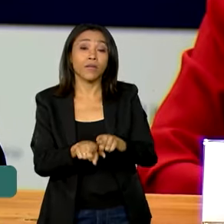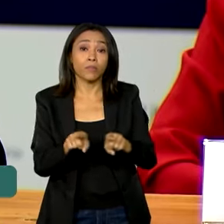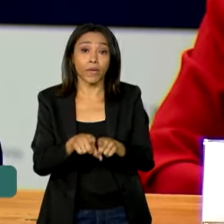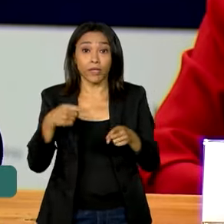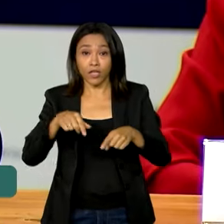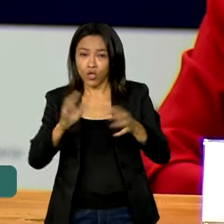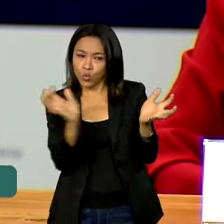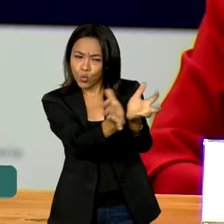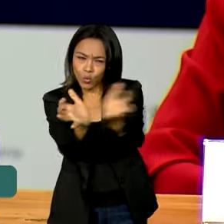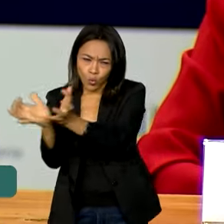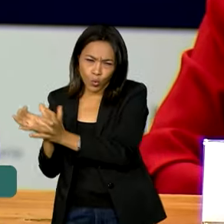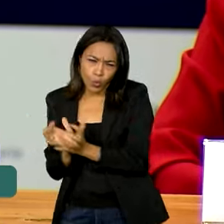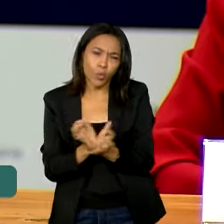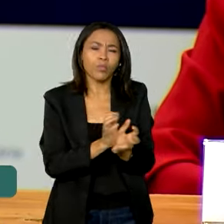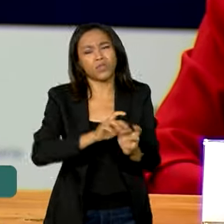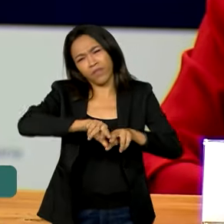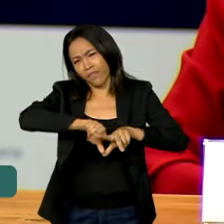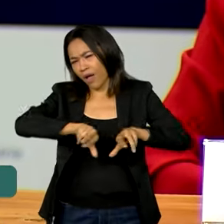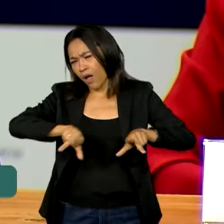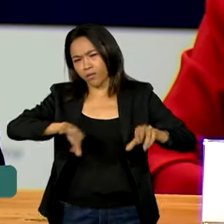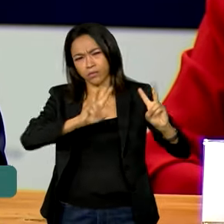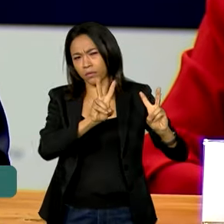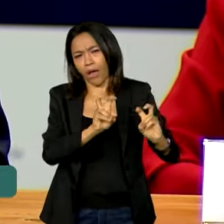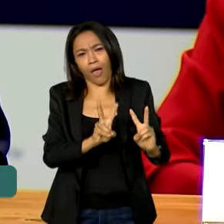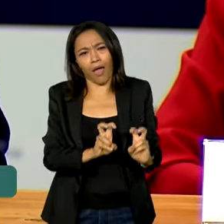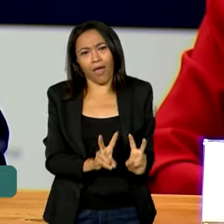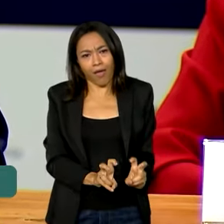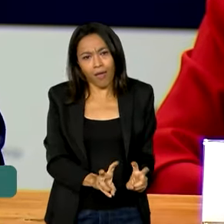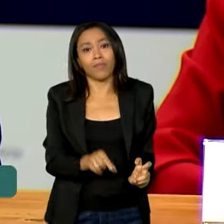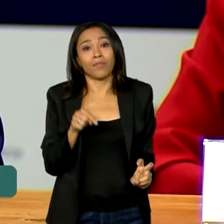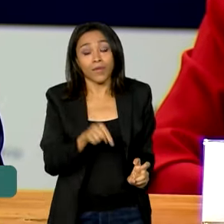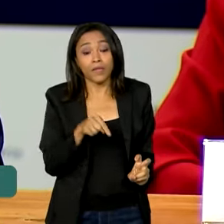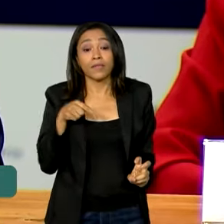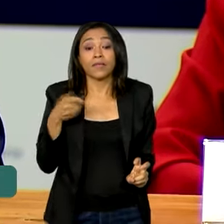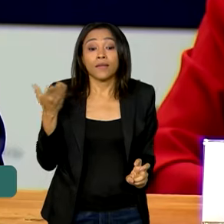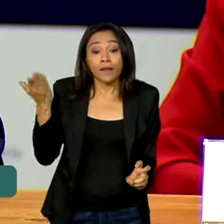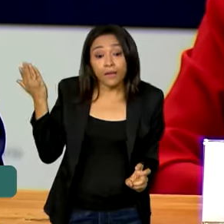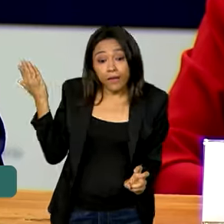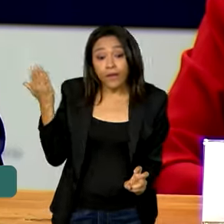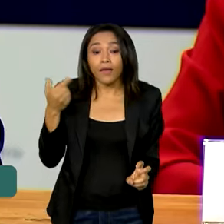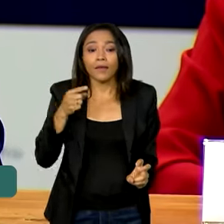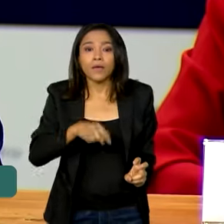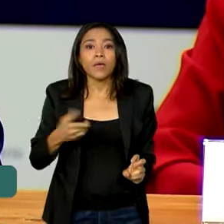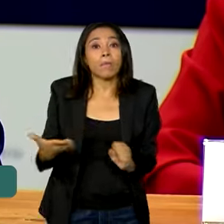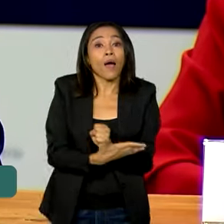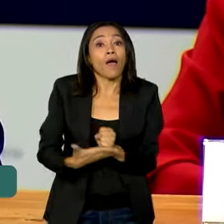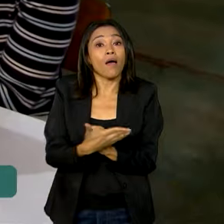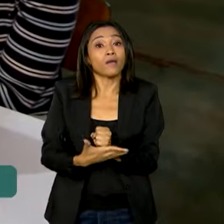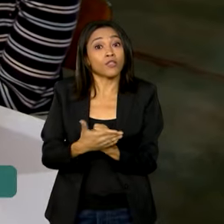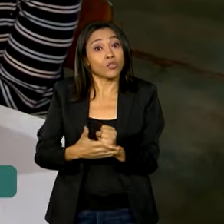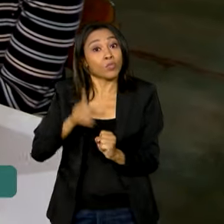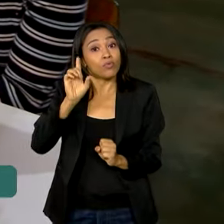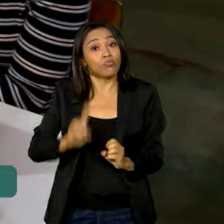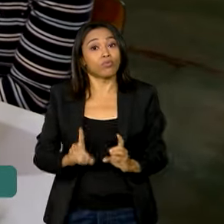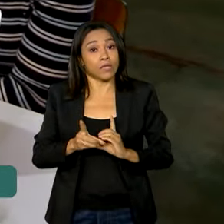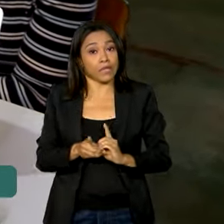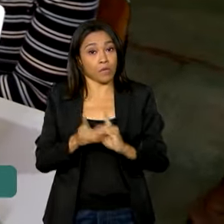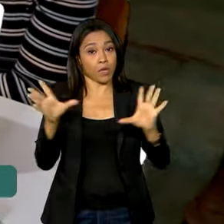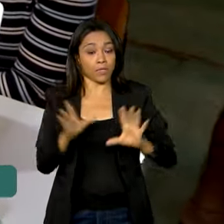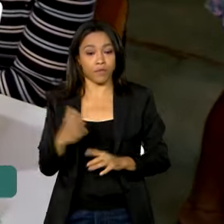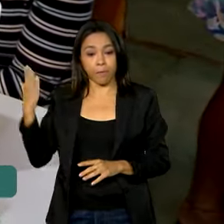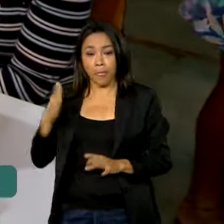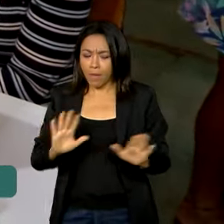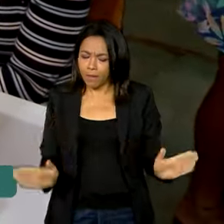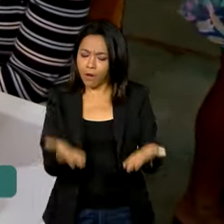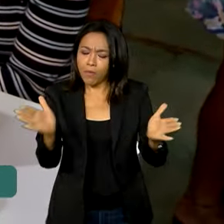etnias, entre outros muitos temas que dizem que ver com o exercício básico da democracia. Para promover o